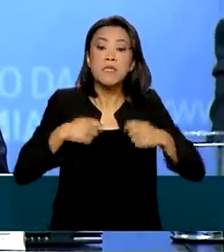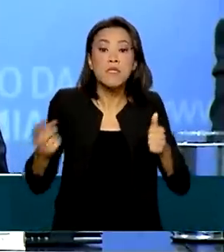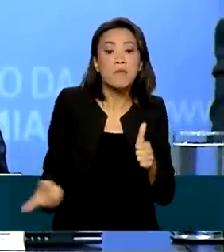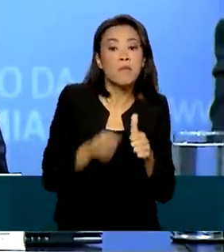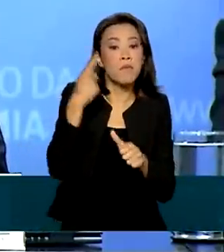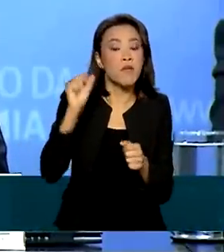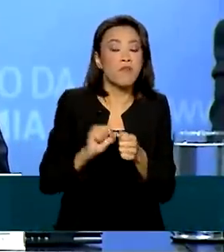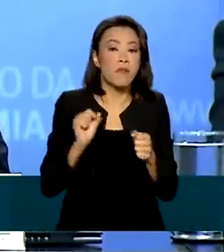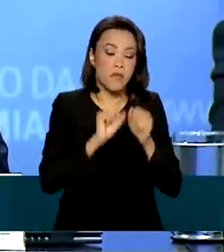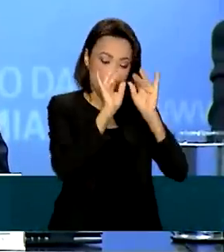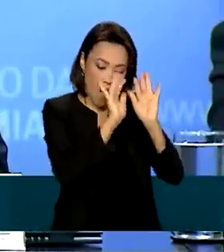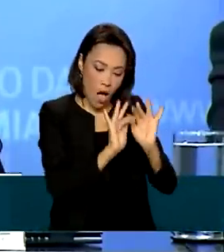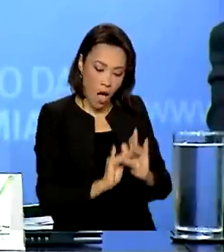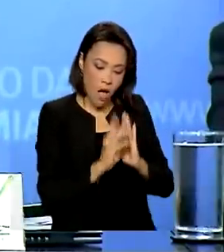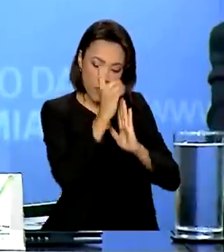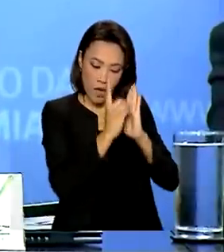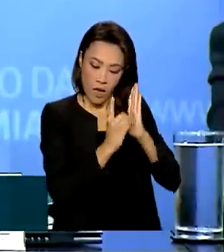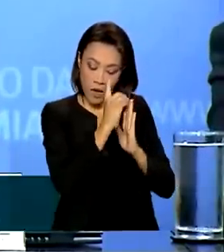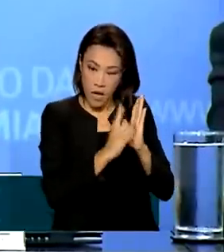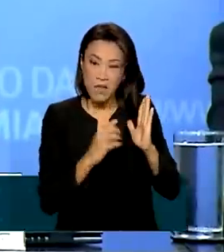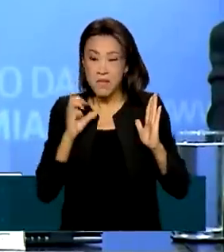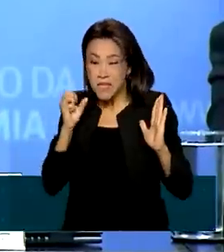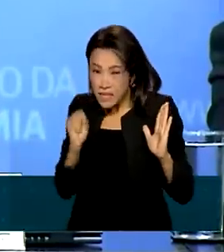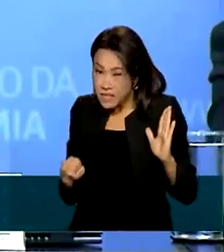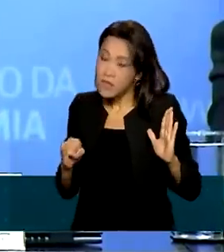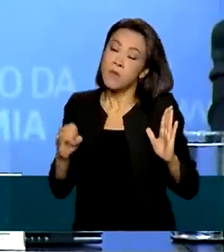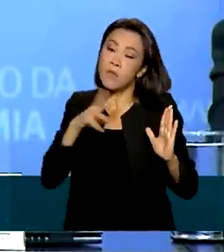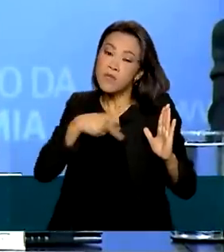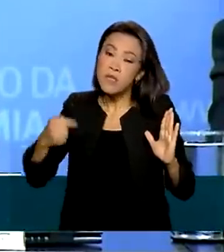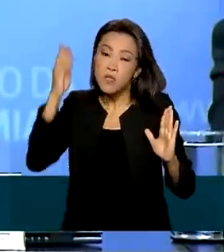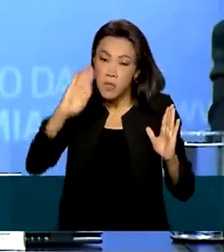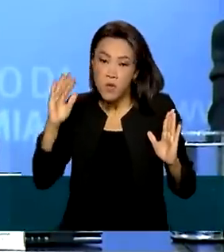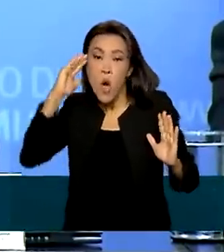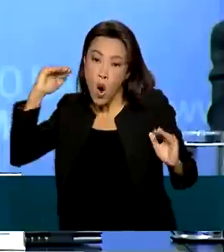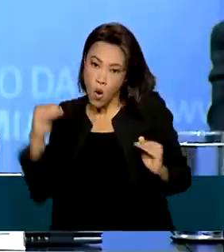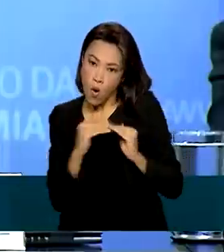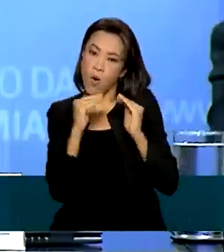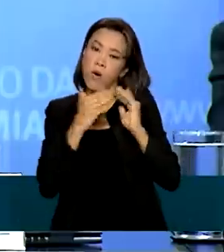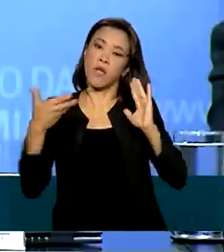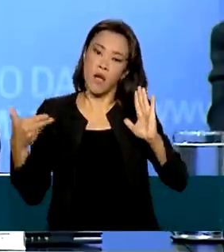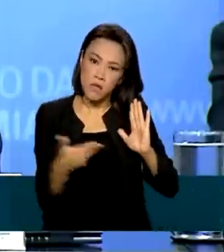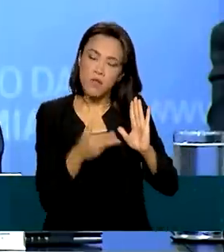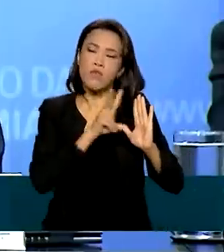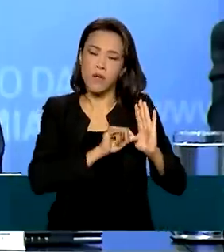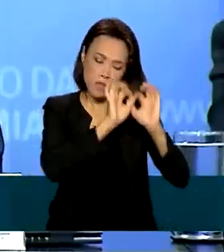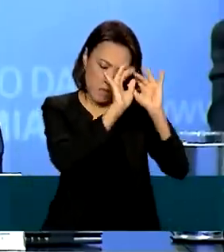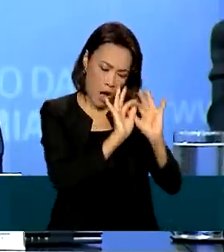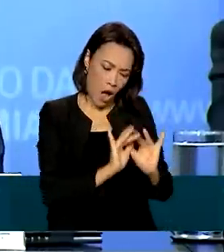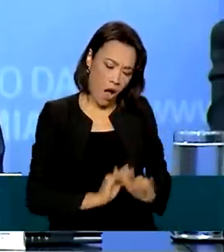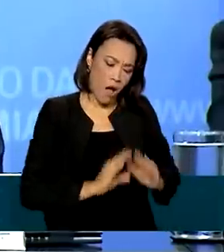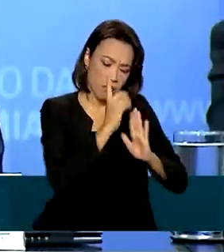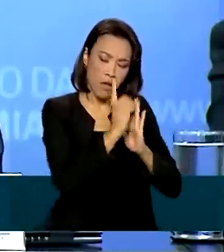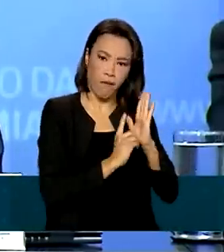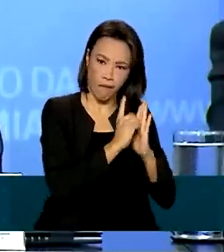Presidente da República acatar essa recomendação do Conselho, será editado um decreto e aí